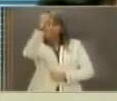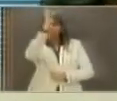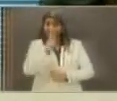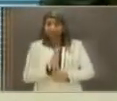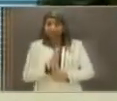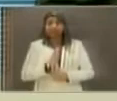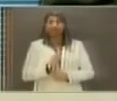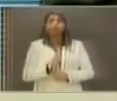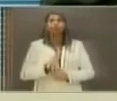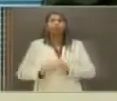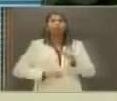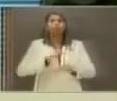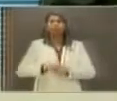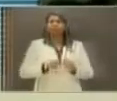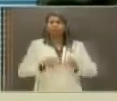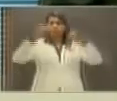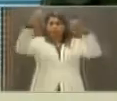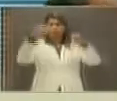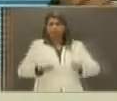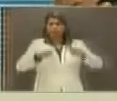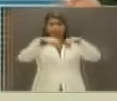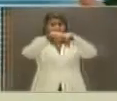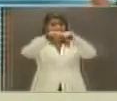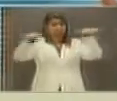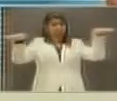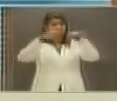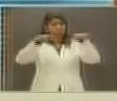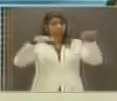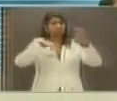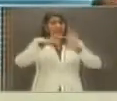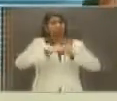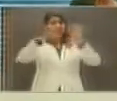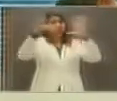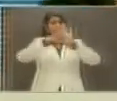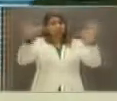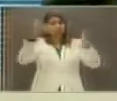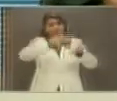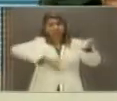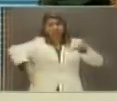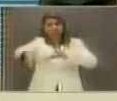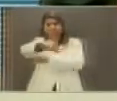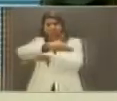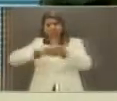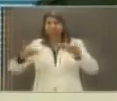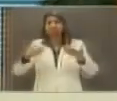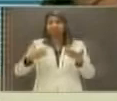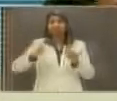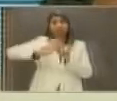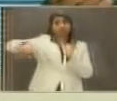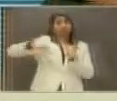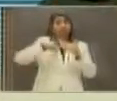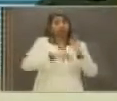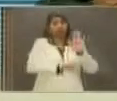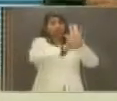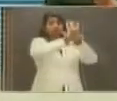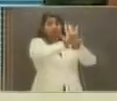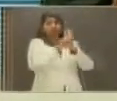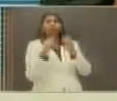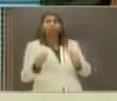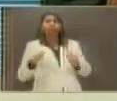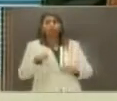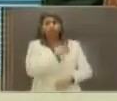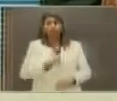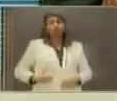os poderes são iguais, independentes e harmônicos. É evidente que, sem legislativo, o executivo não pode pôr em